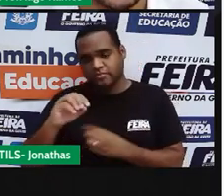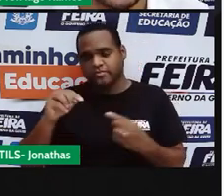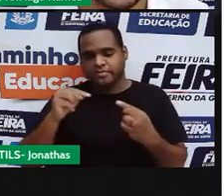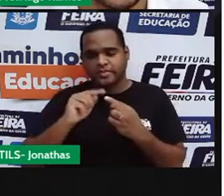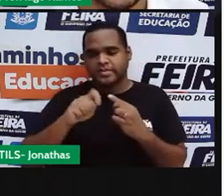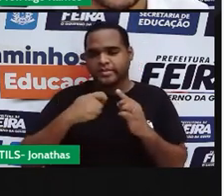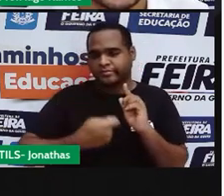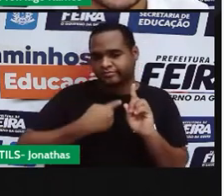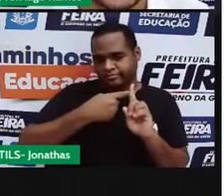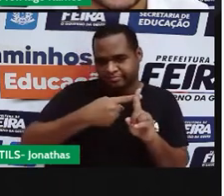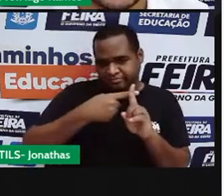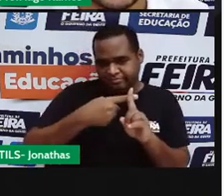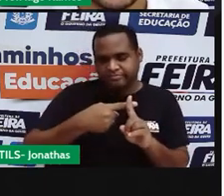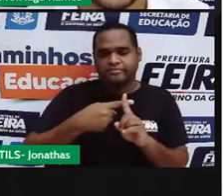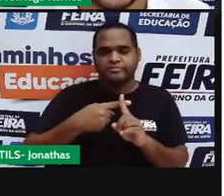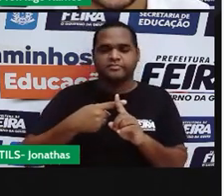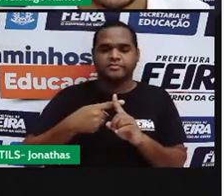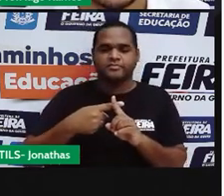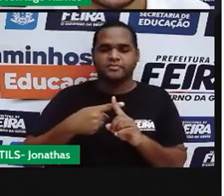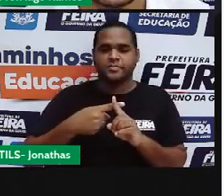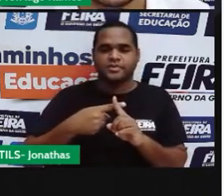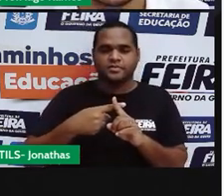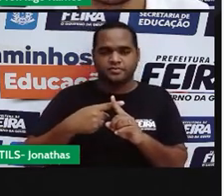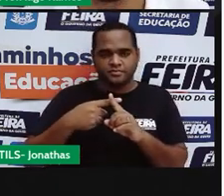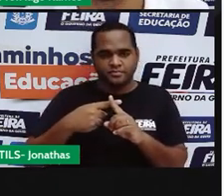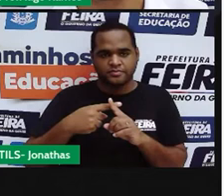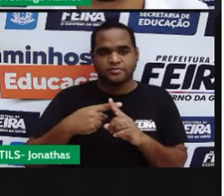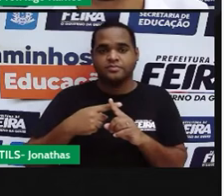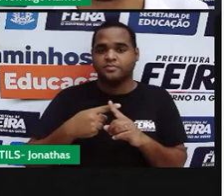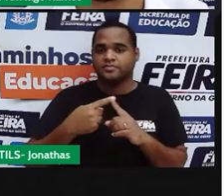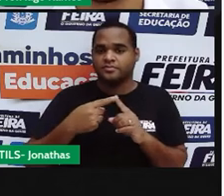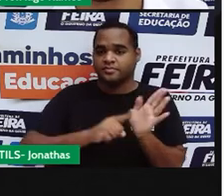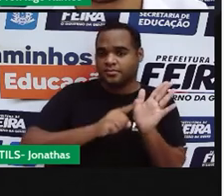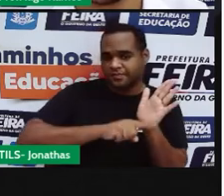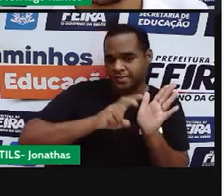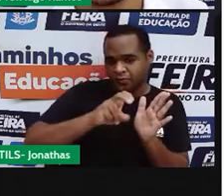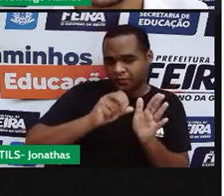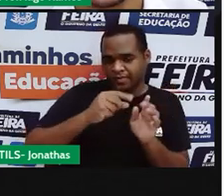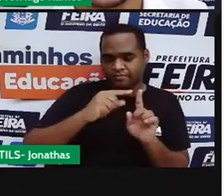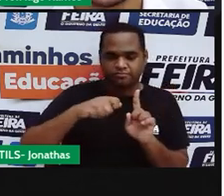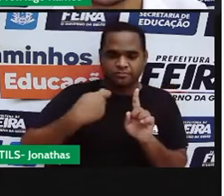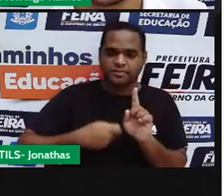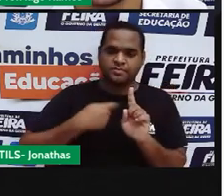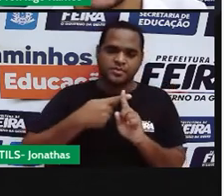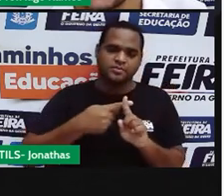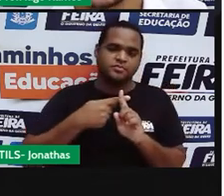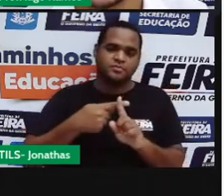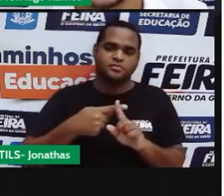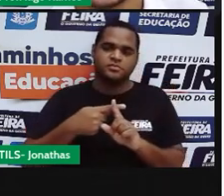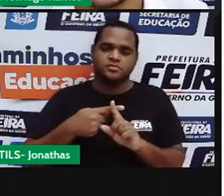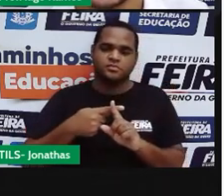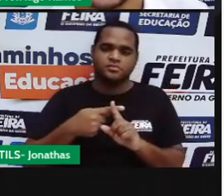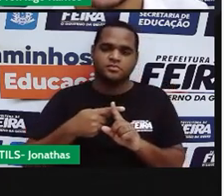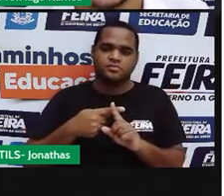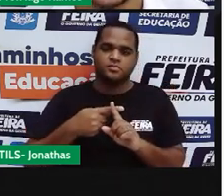Então, tudo isso aqui precisa ser um 50 positivo. Tá?